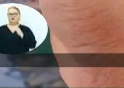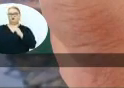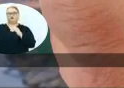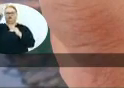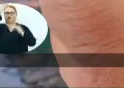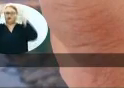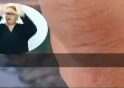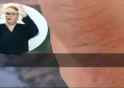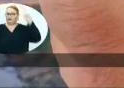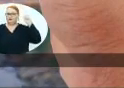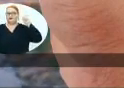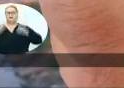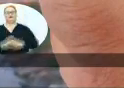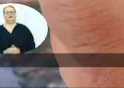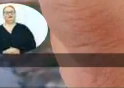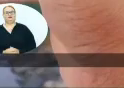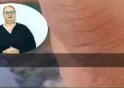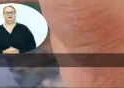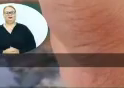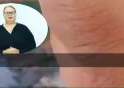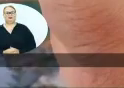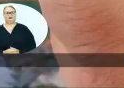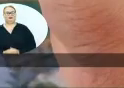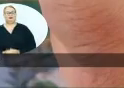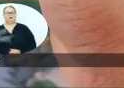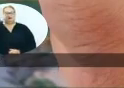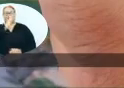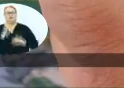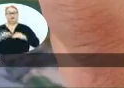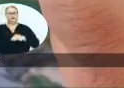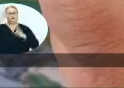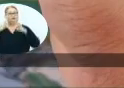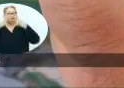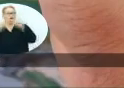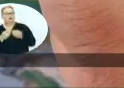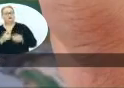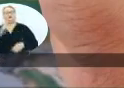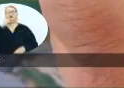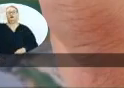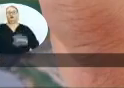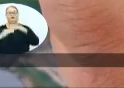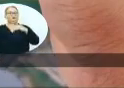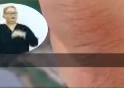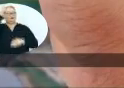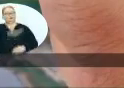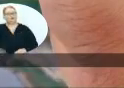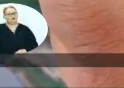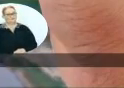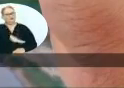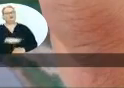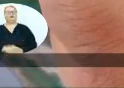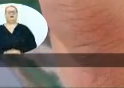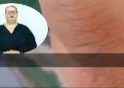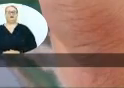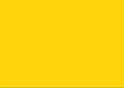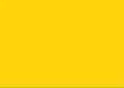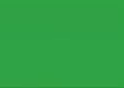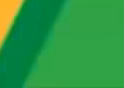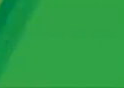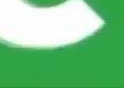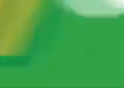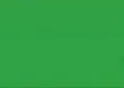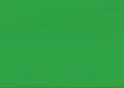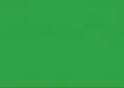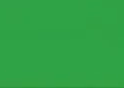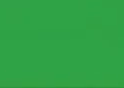Juntos, alavancaremos esse Estado com o grande destaque que ele merece. Viva a cima de tudo e Deus a cima de todos. Vamos juntos! Dia